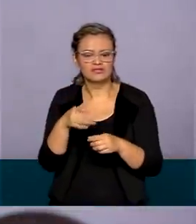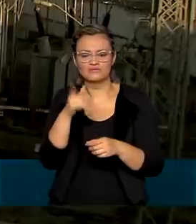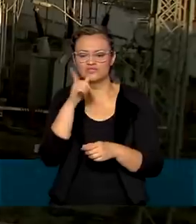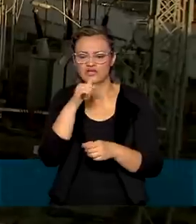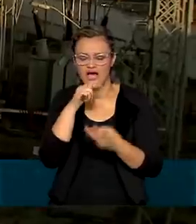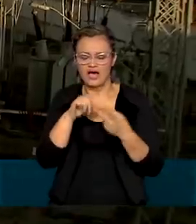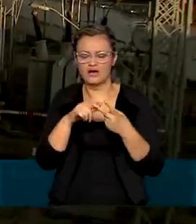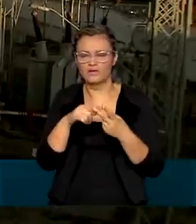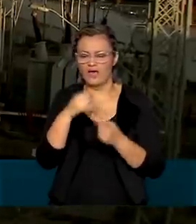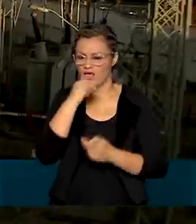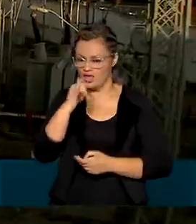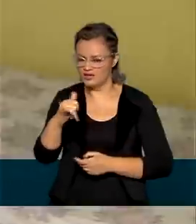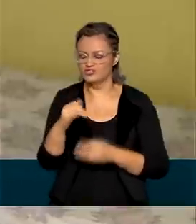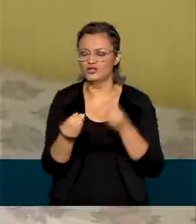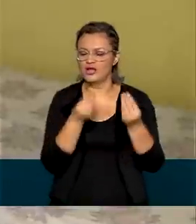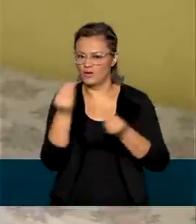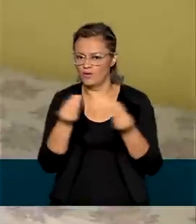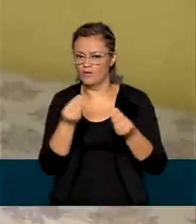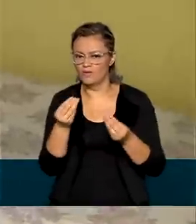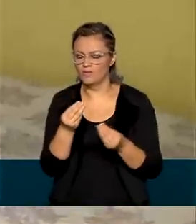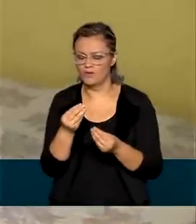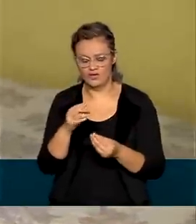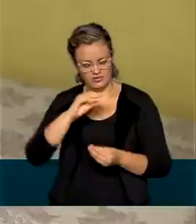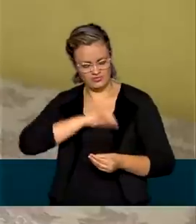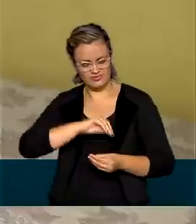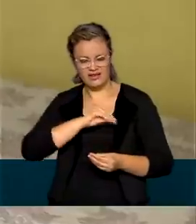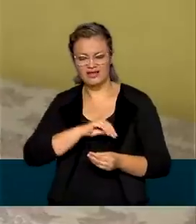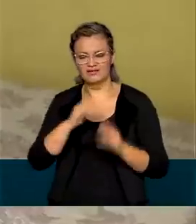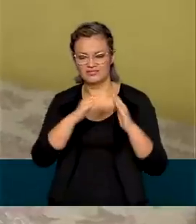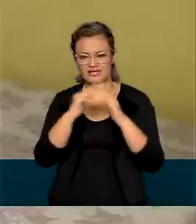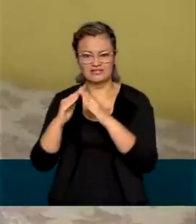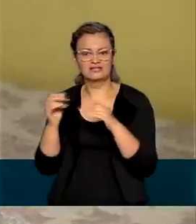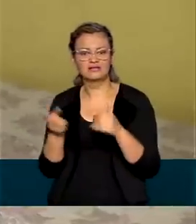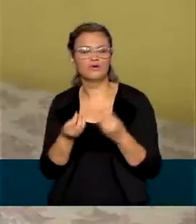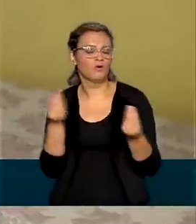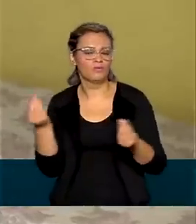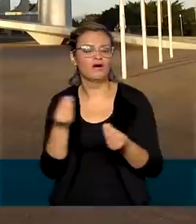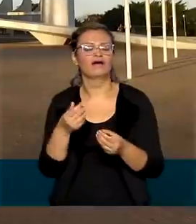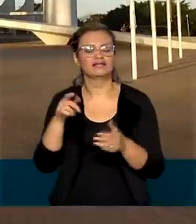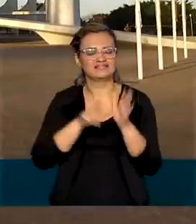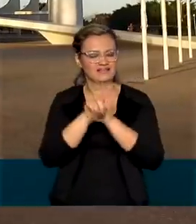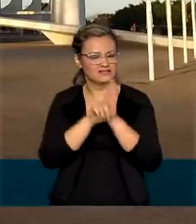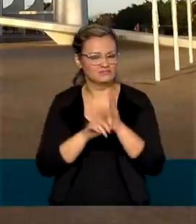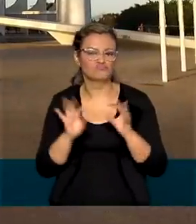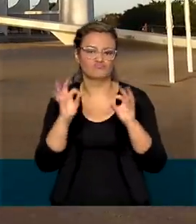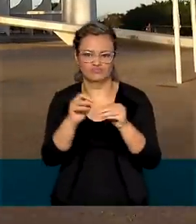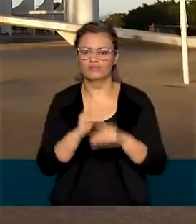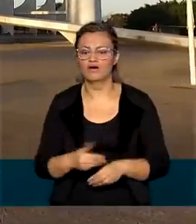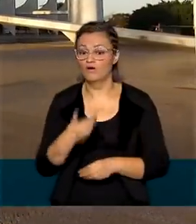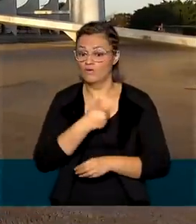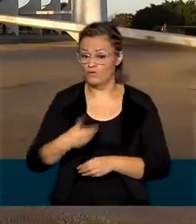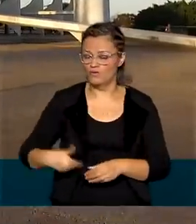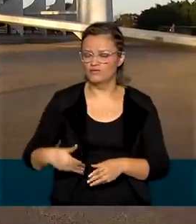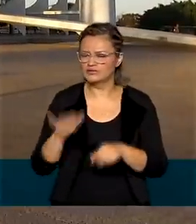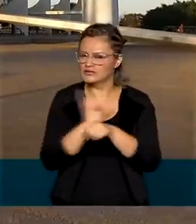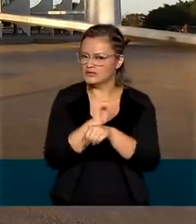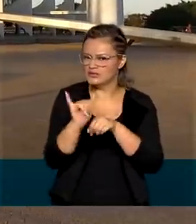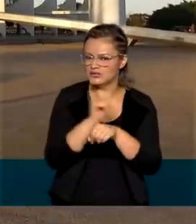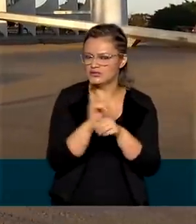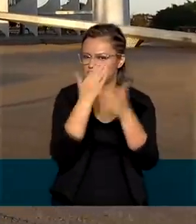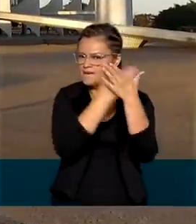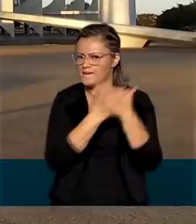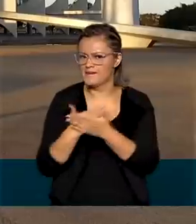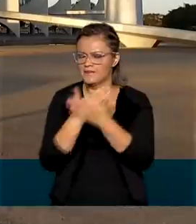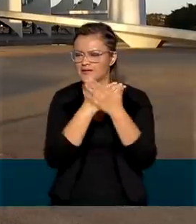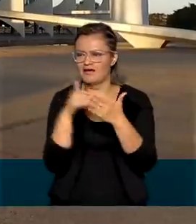de água e energia e a renda domiciliar passam a ser analisadas. O governo já traça um plano para